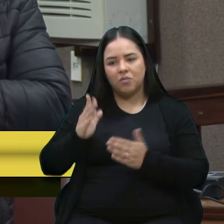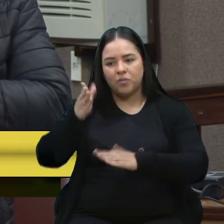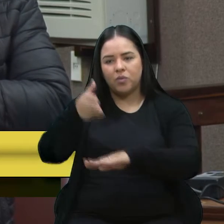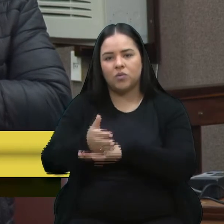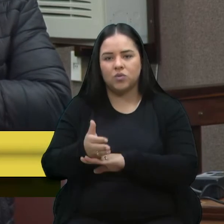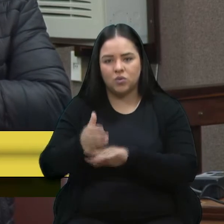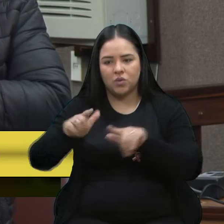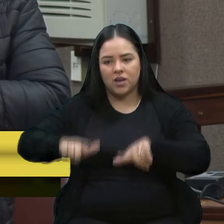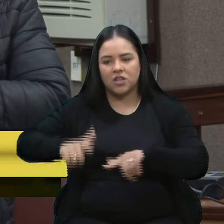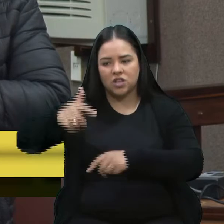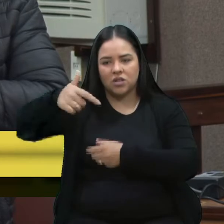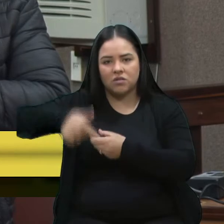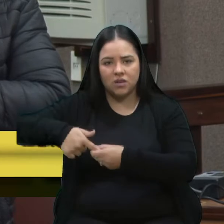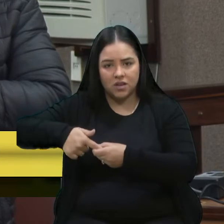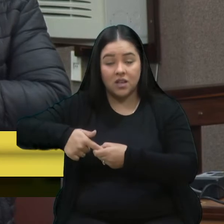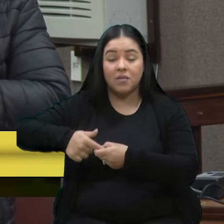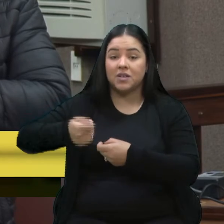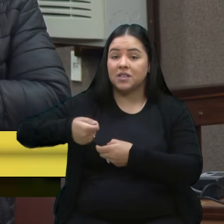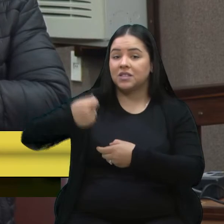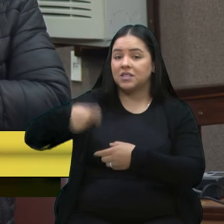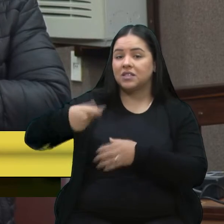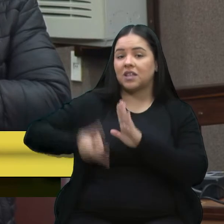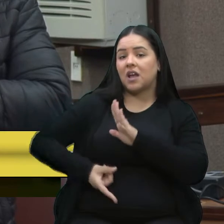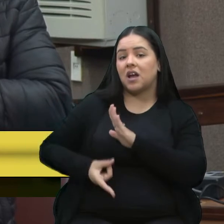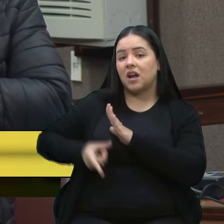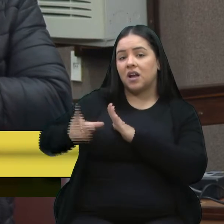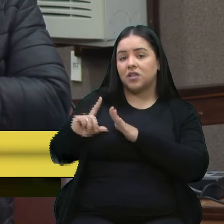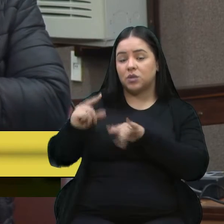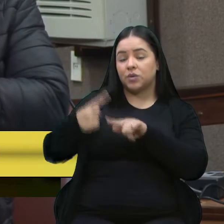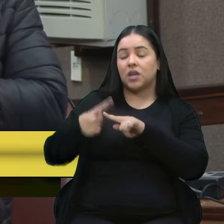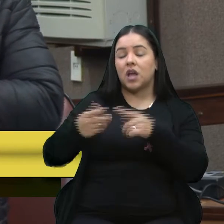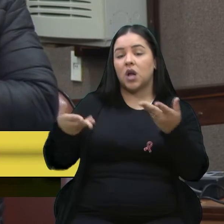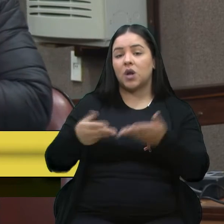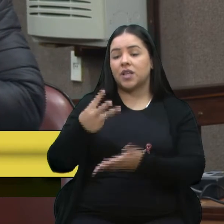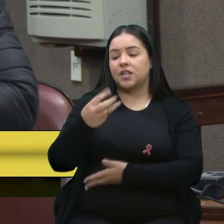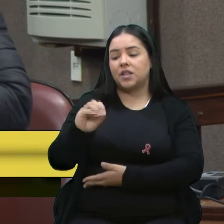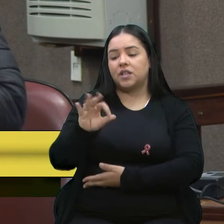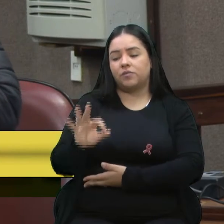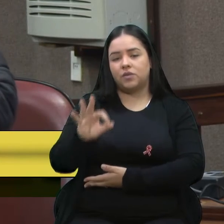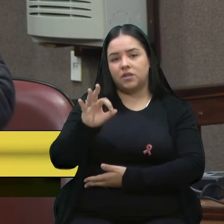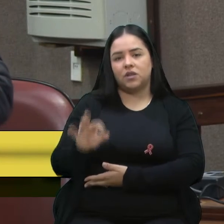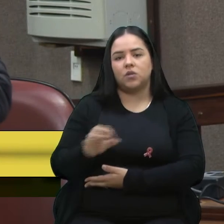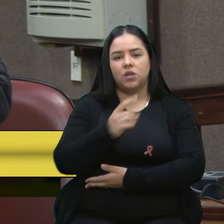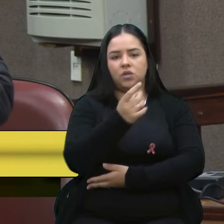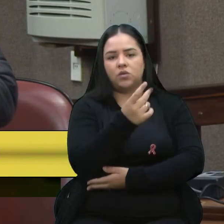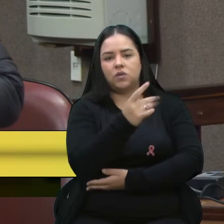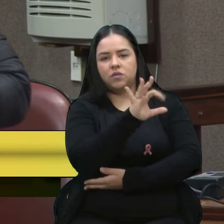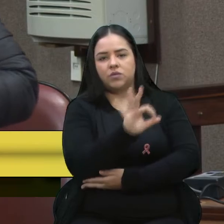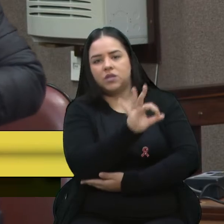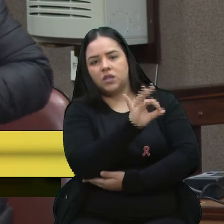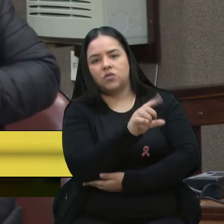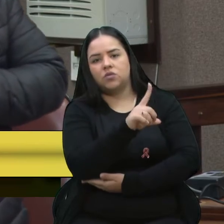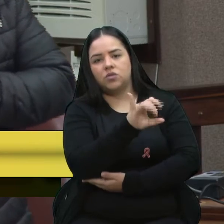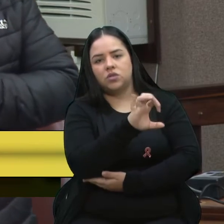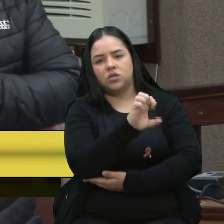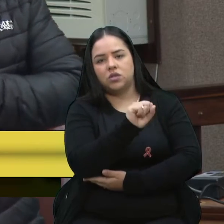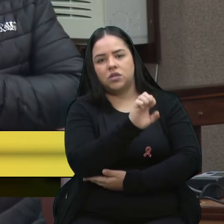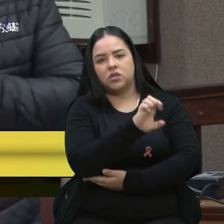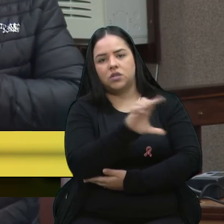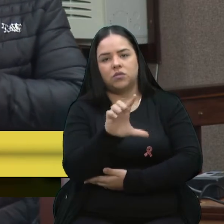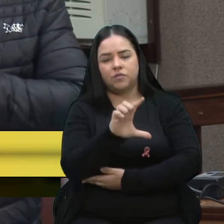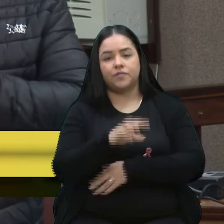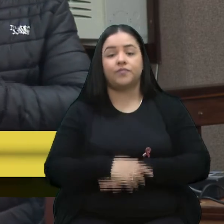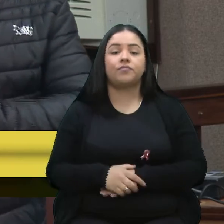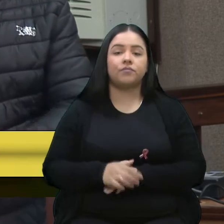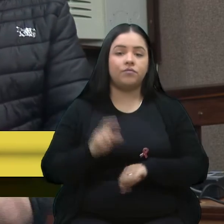Atualmente, a alíquota do ICMS aplicada é de 30% e 12% para o diesel. Nesse momento, senhores vereadores,